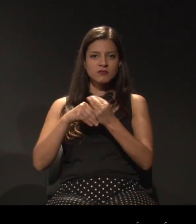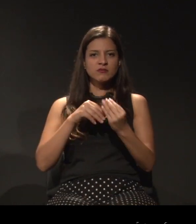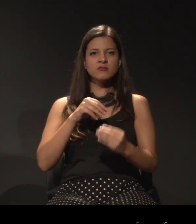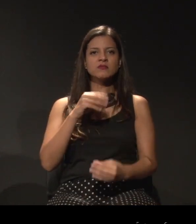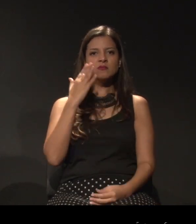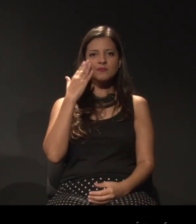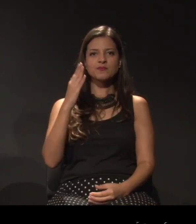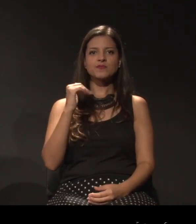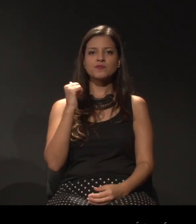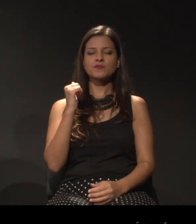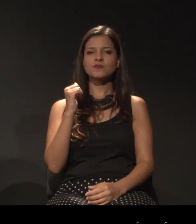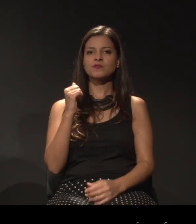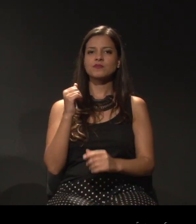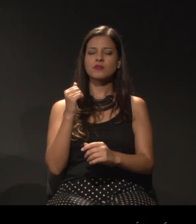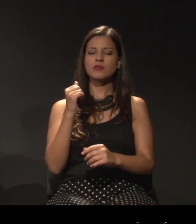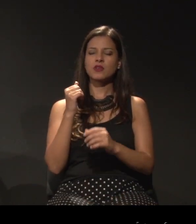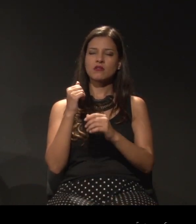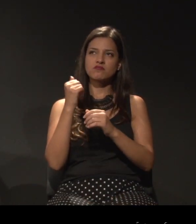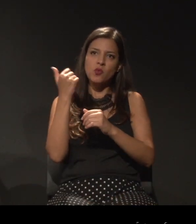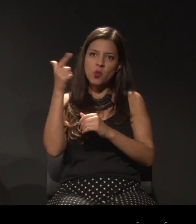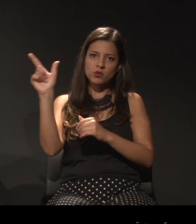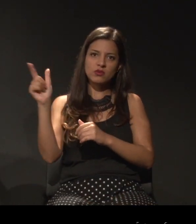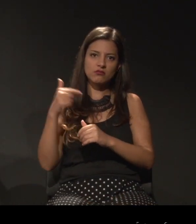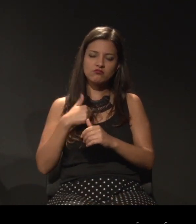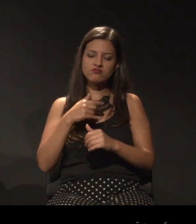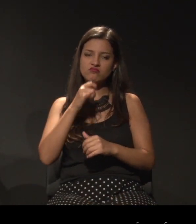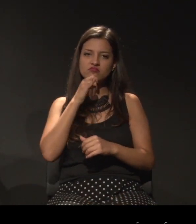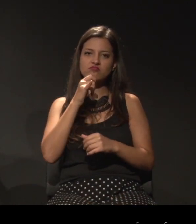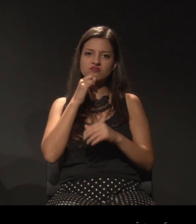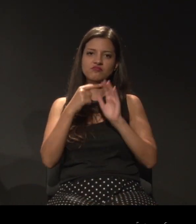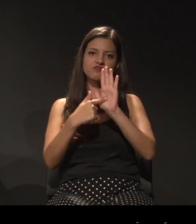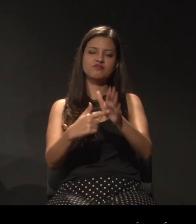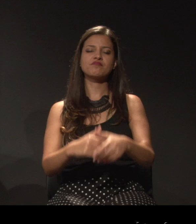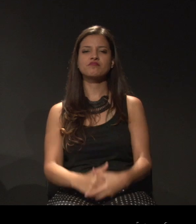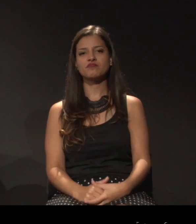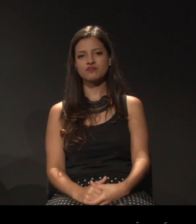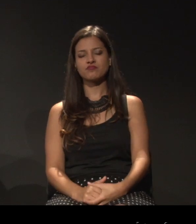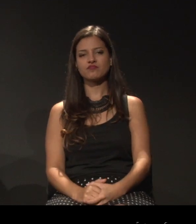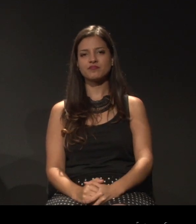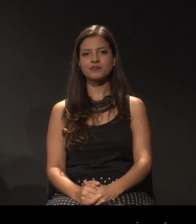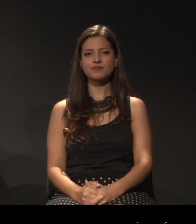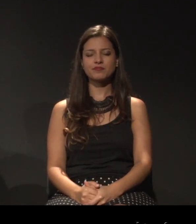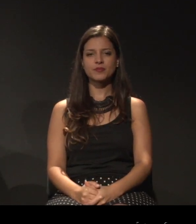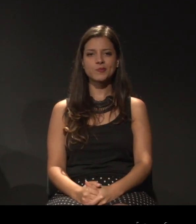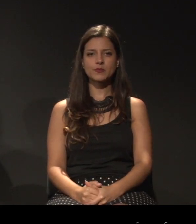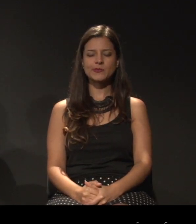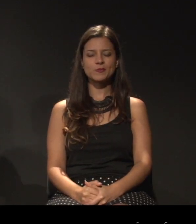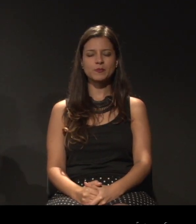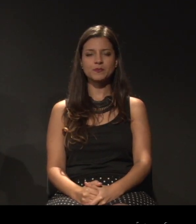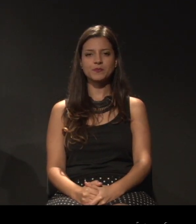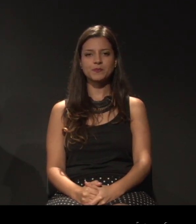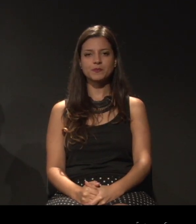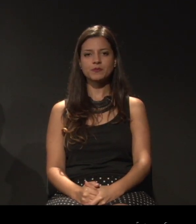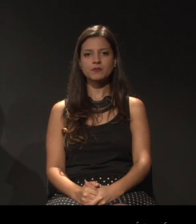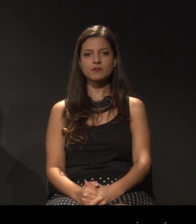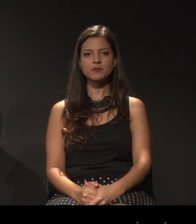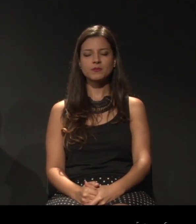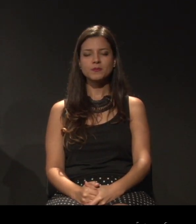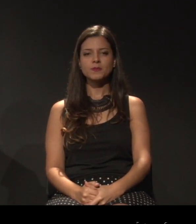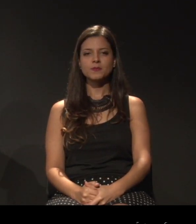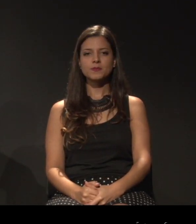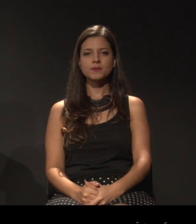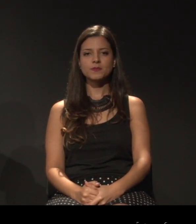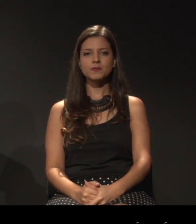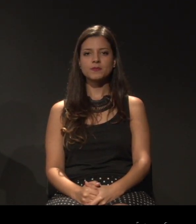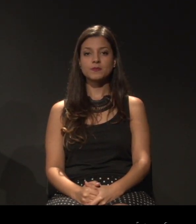poder exemplificar. Quando comecei a ter contato com